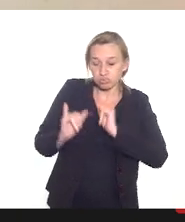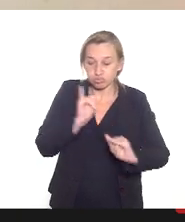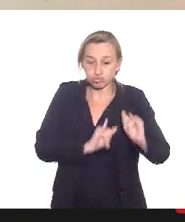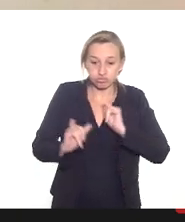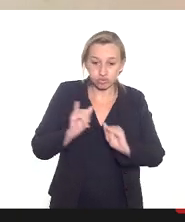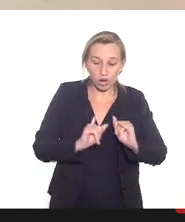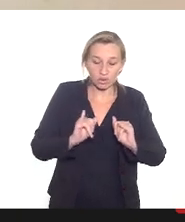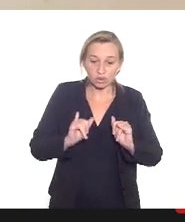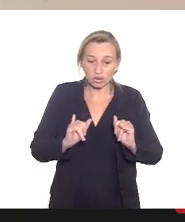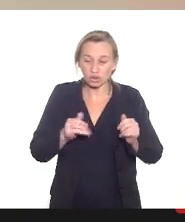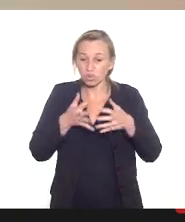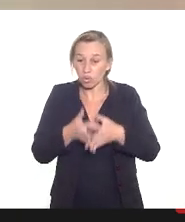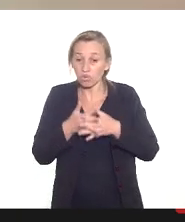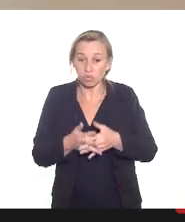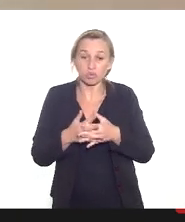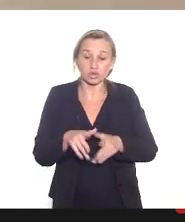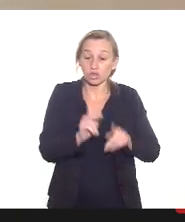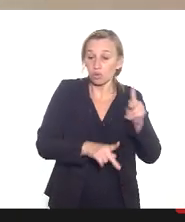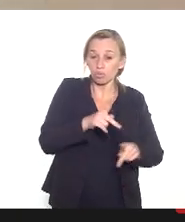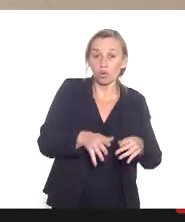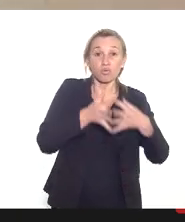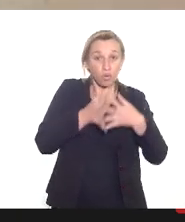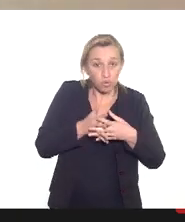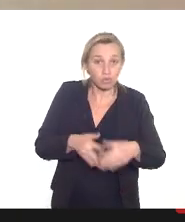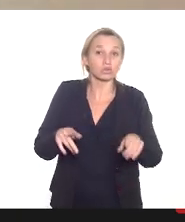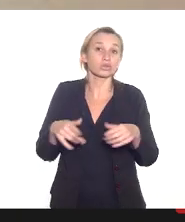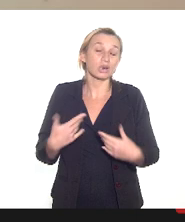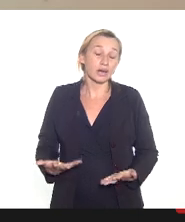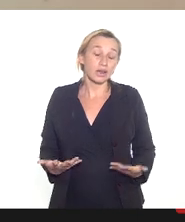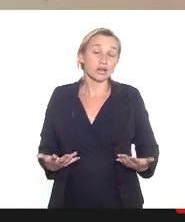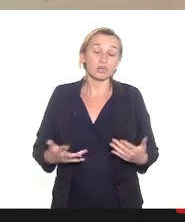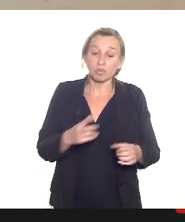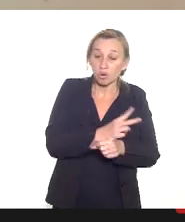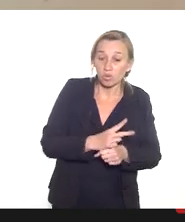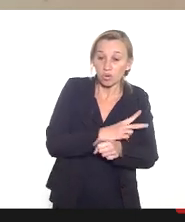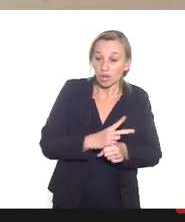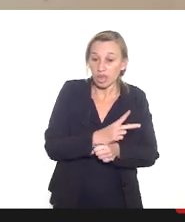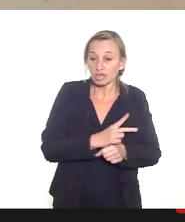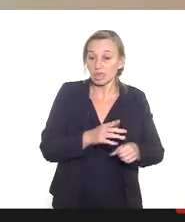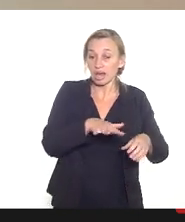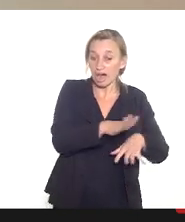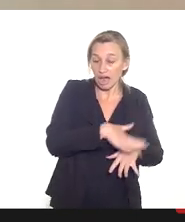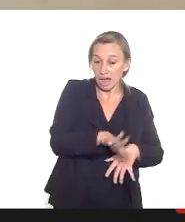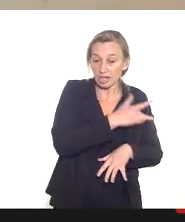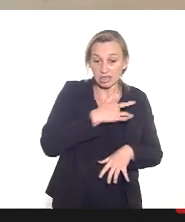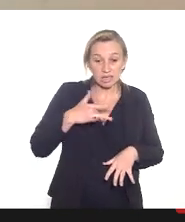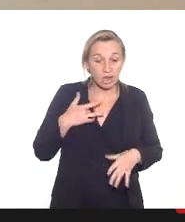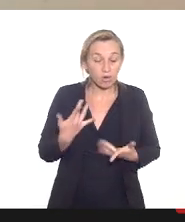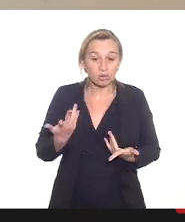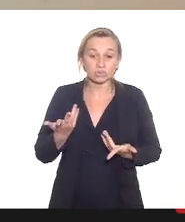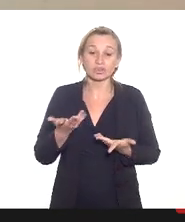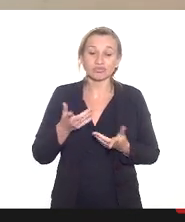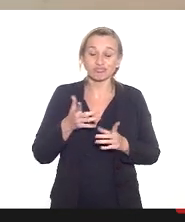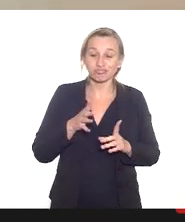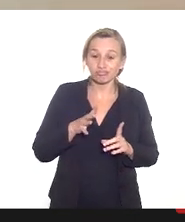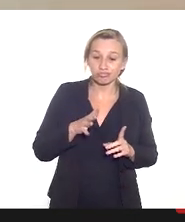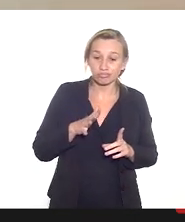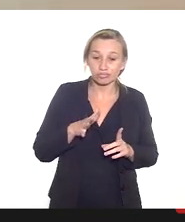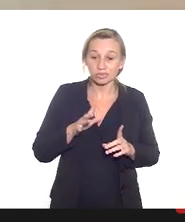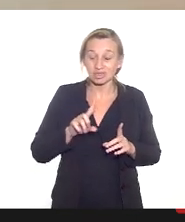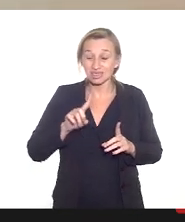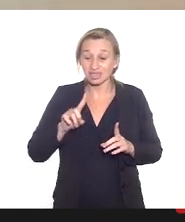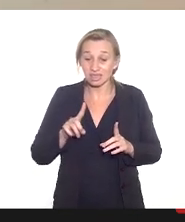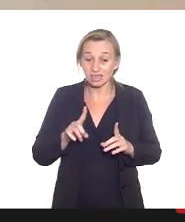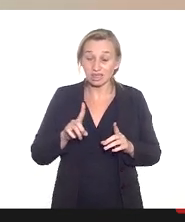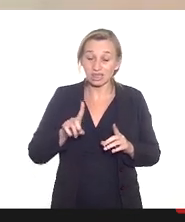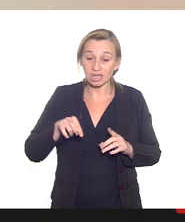desencontradas que a população ficava confusa e muitas das vezes procurava serviço de saúde tardiamente porque a orientação era ficar